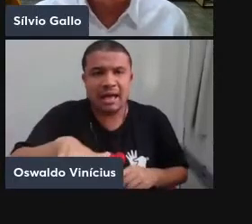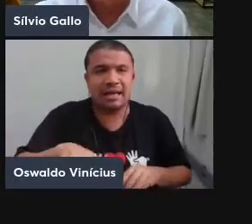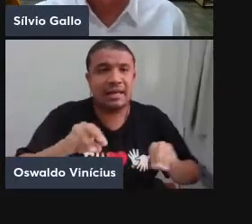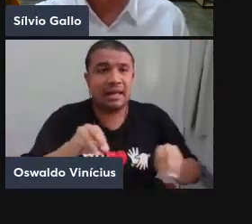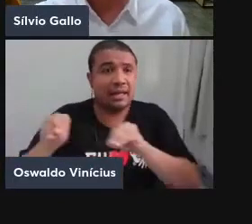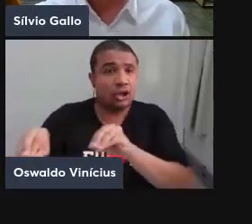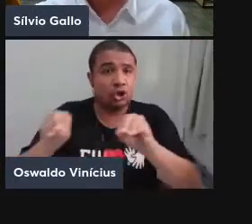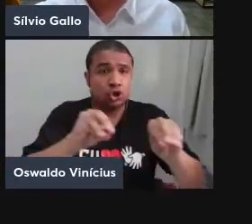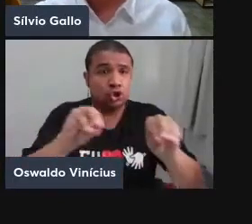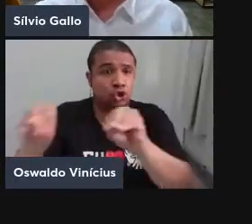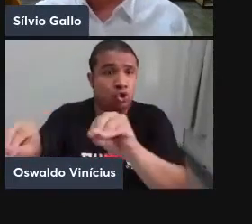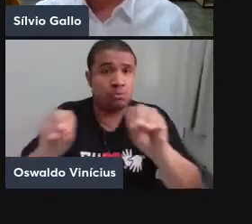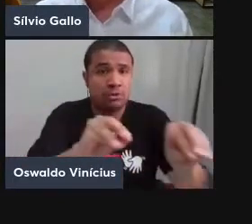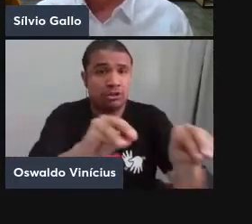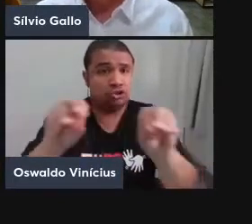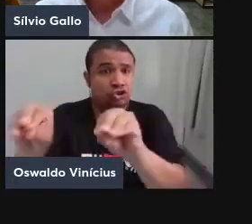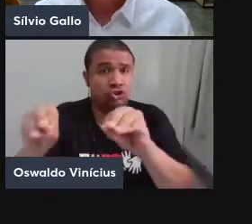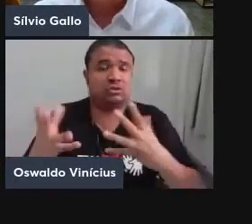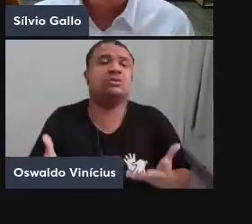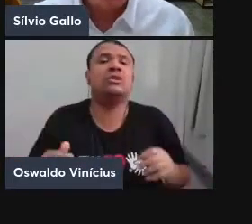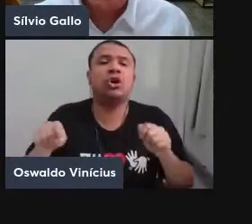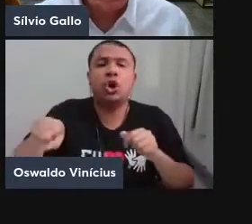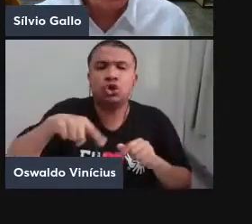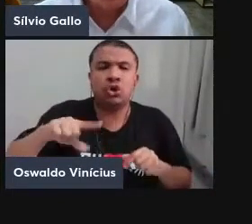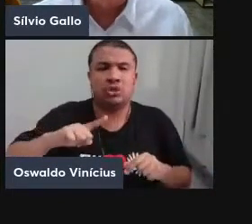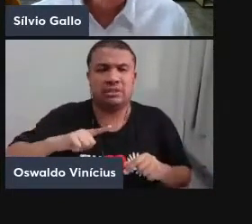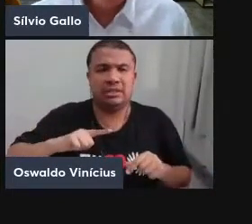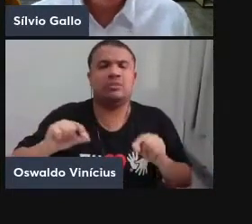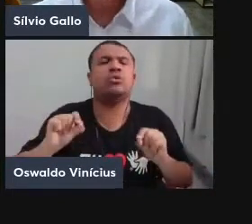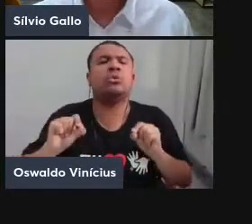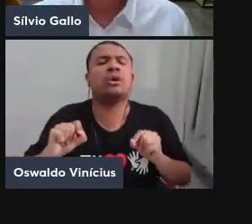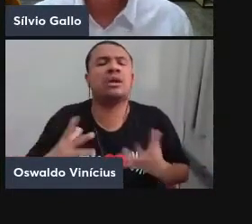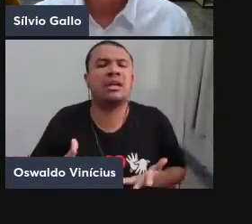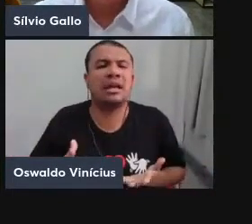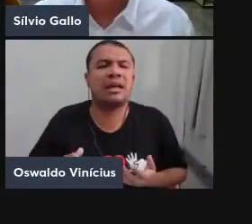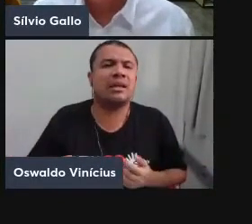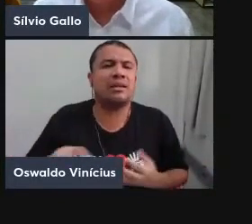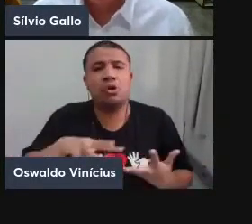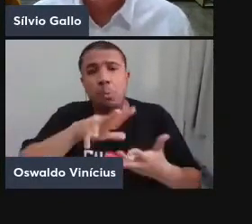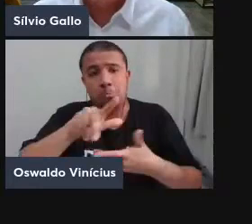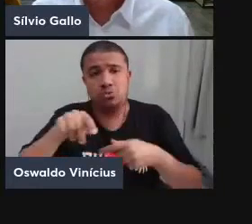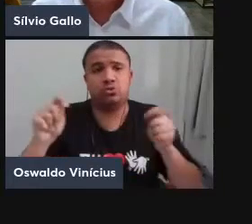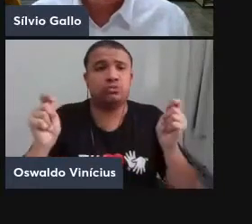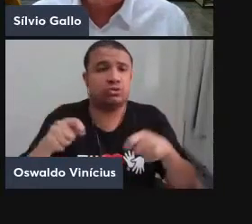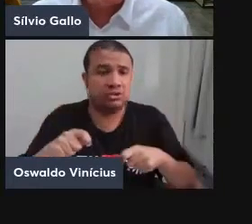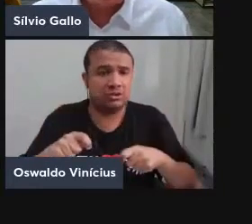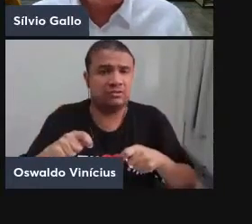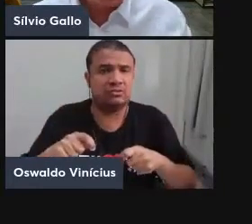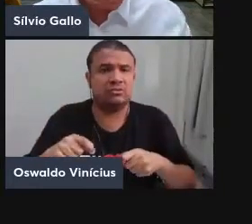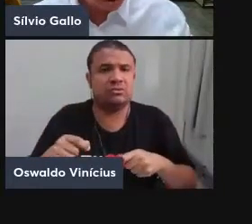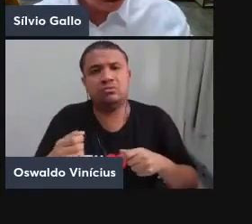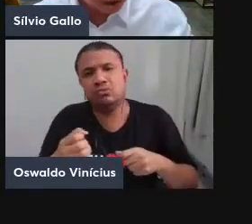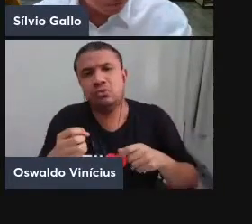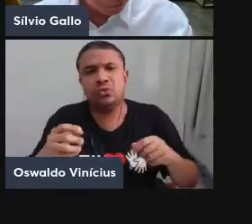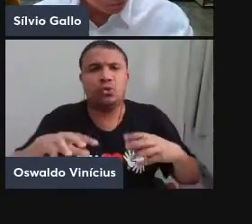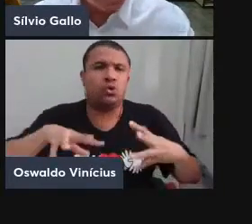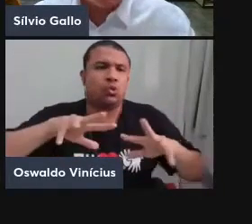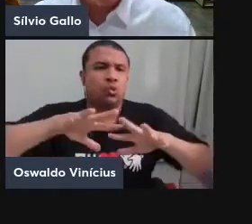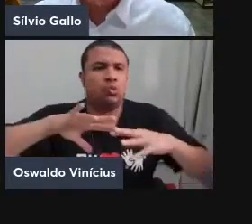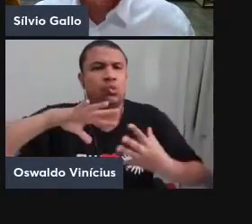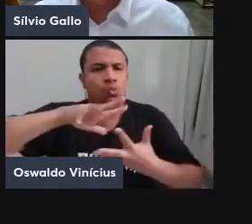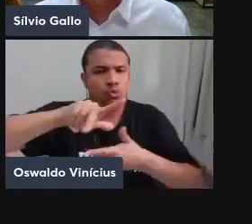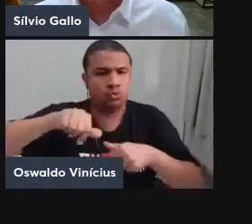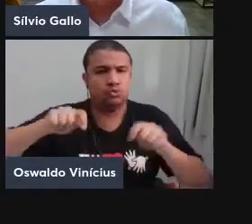perspectiva nomádica, o que nós temos que pensar é em mundos possíveis, em múltiplos mundos possíveis, em